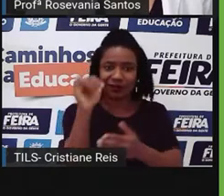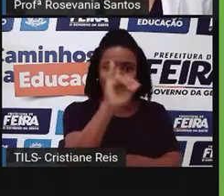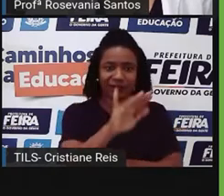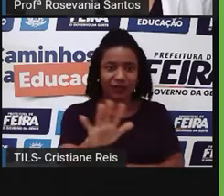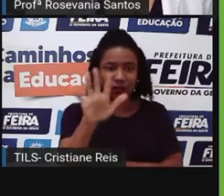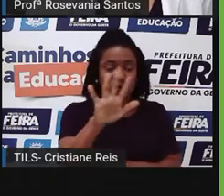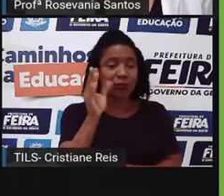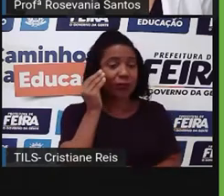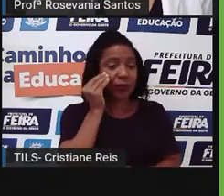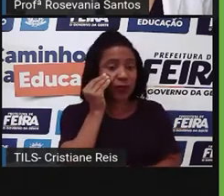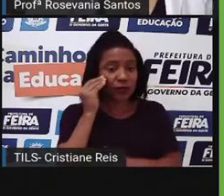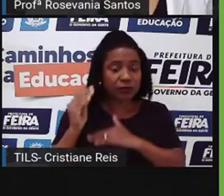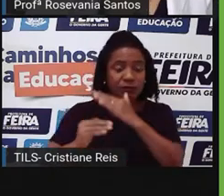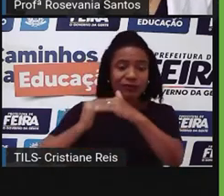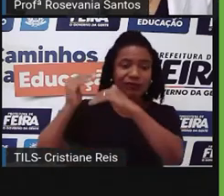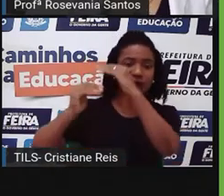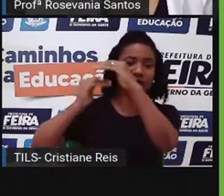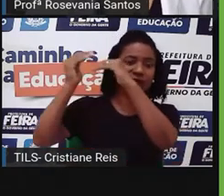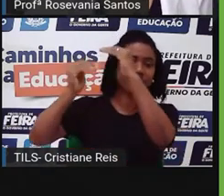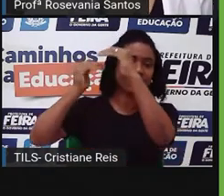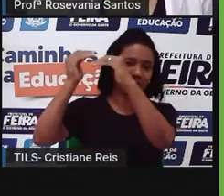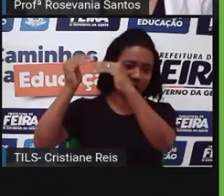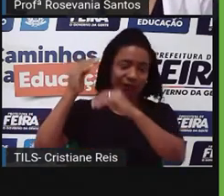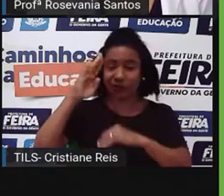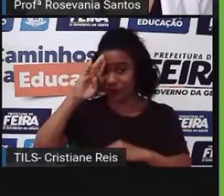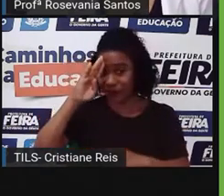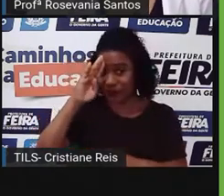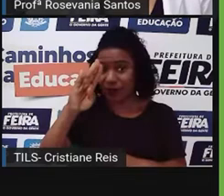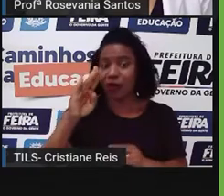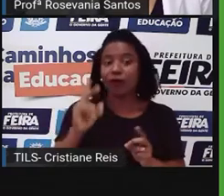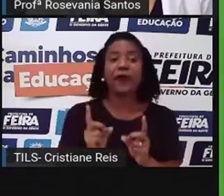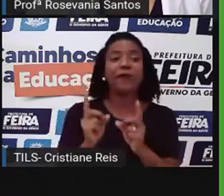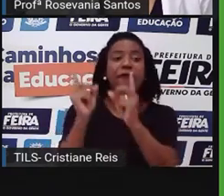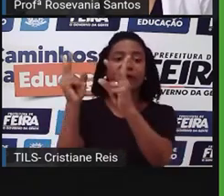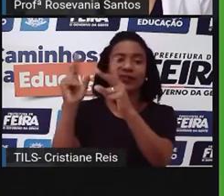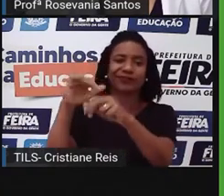parte disso é para atender o mercado externo, né?